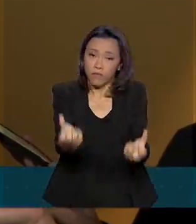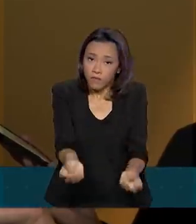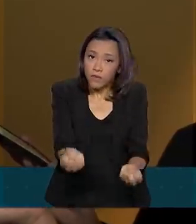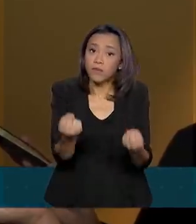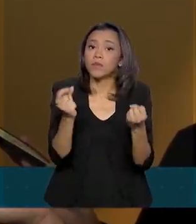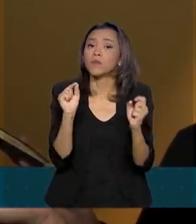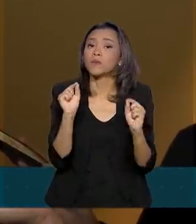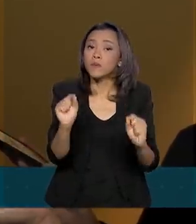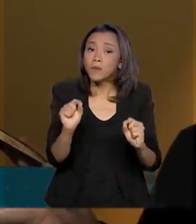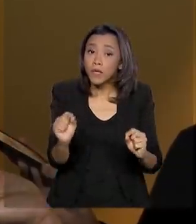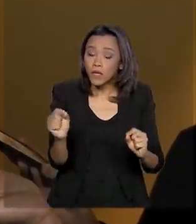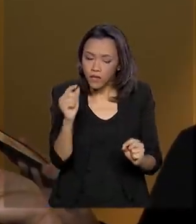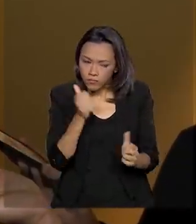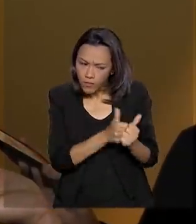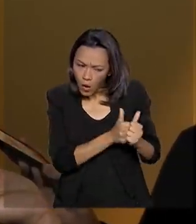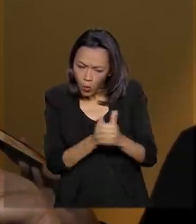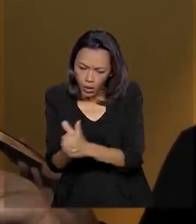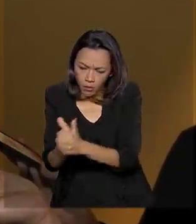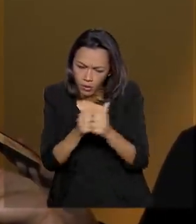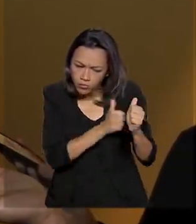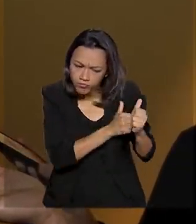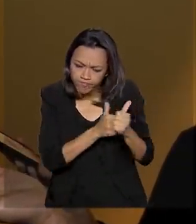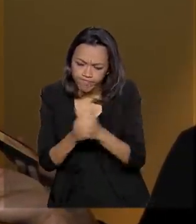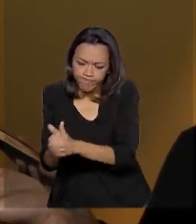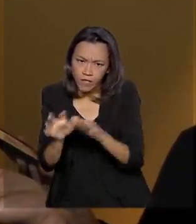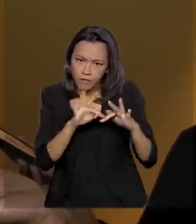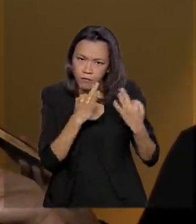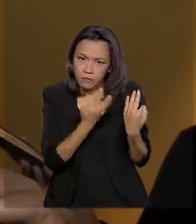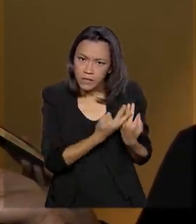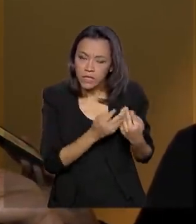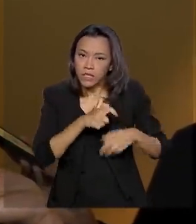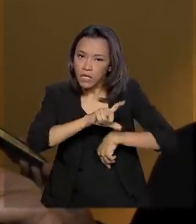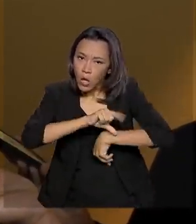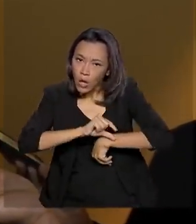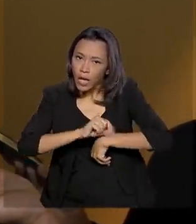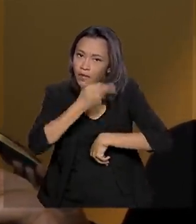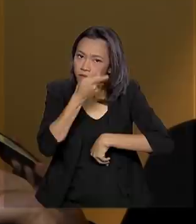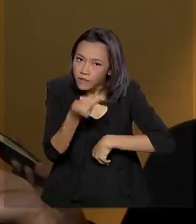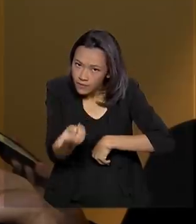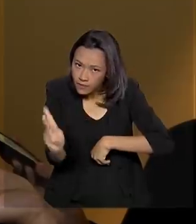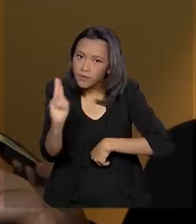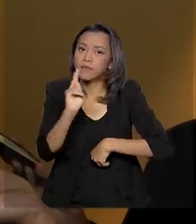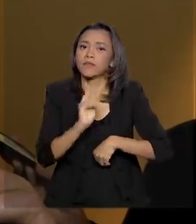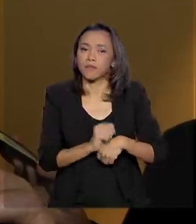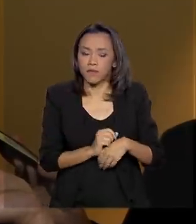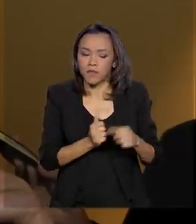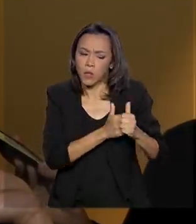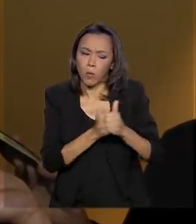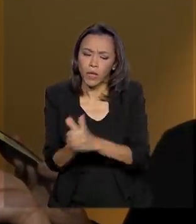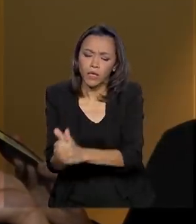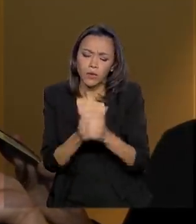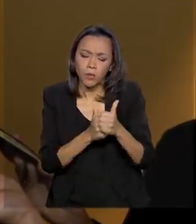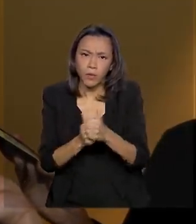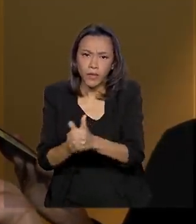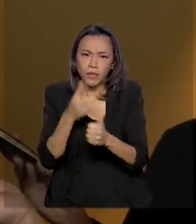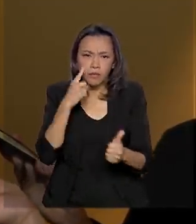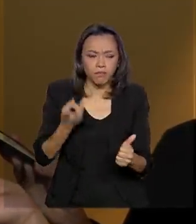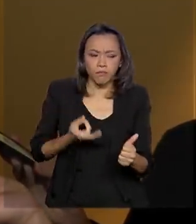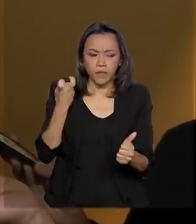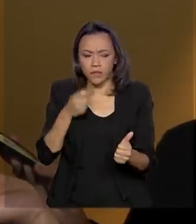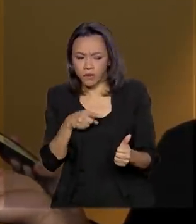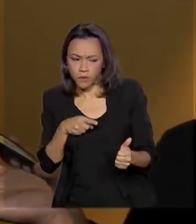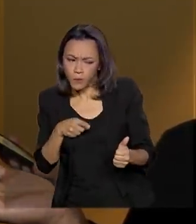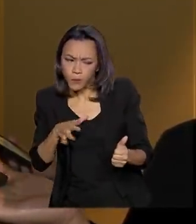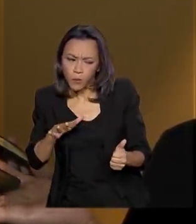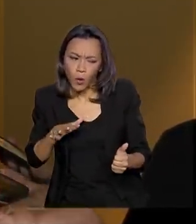um acompanhamento das famílias nos dias de visita, nos horários de visita, para que a gente identifique alguma pessoa